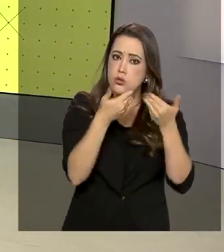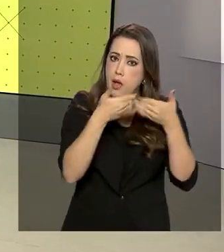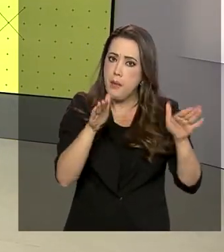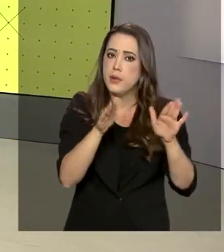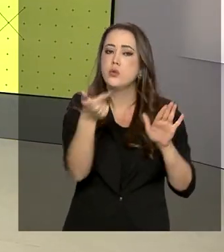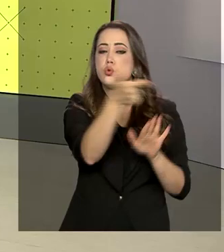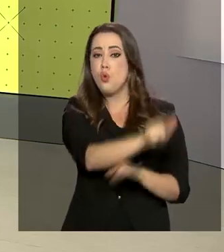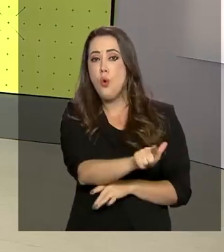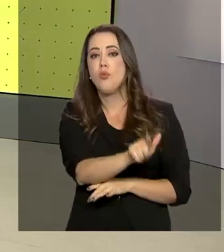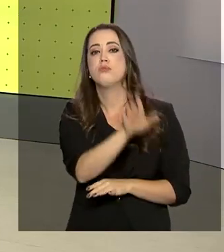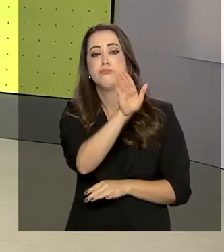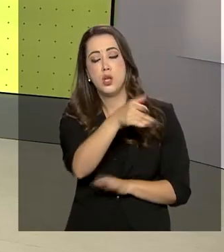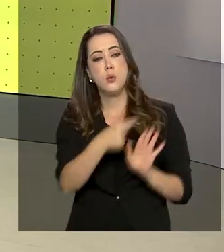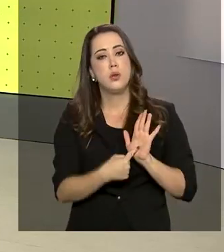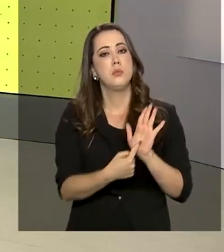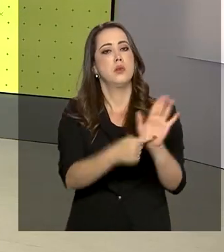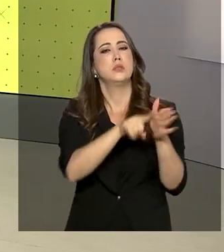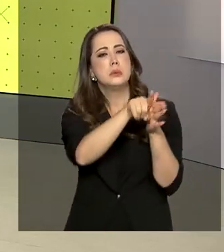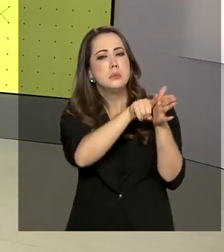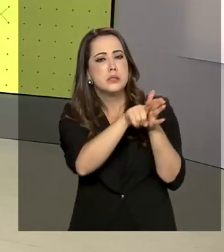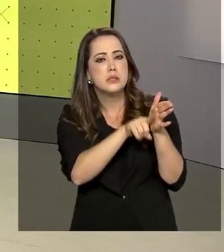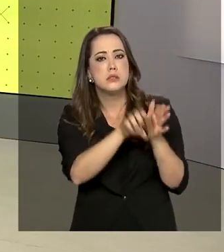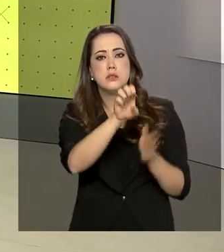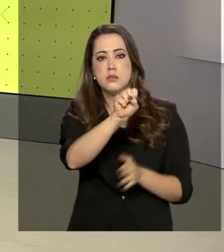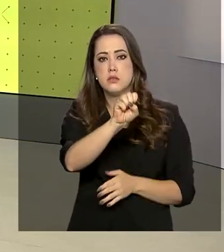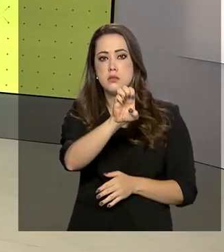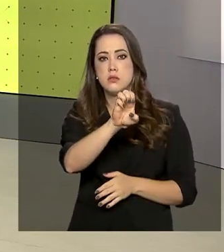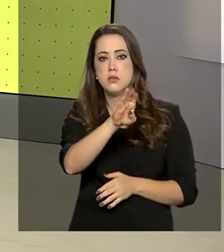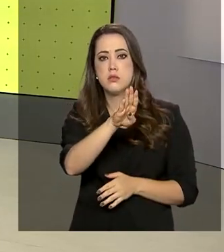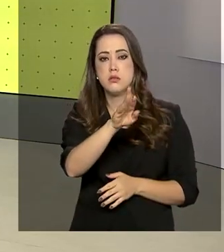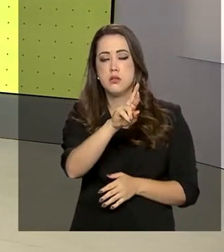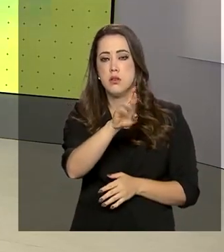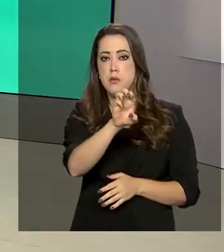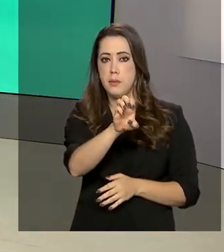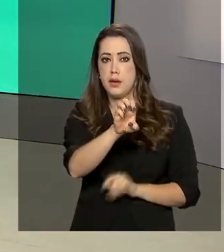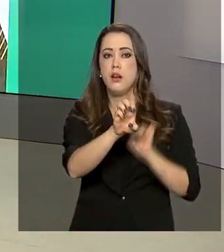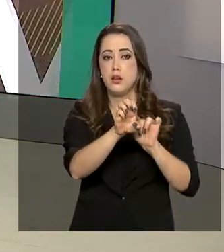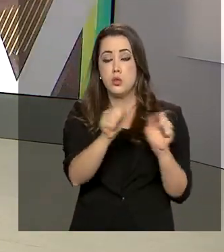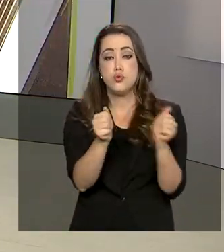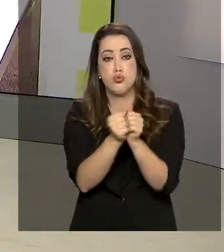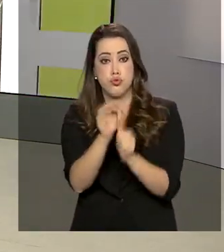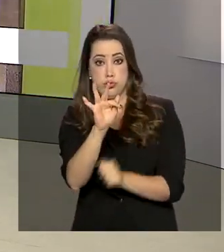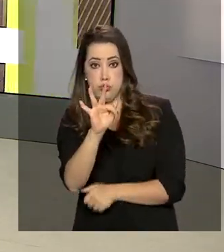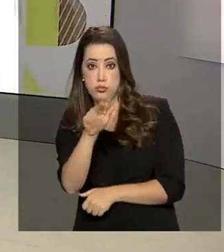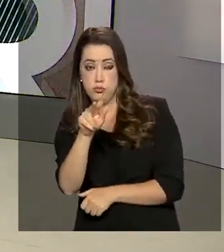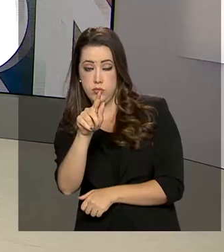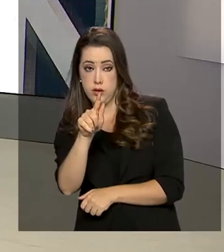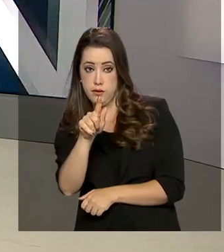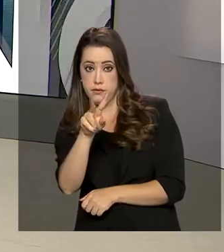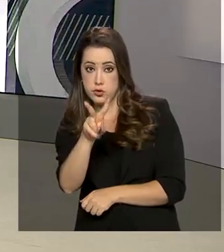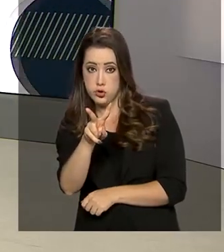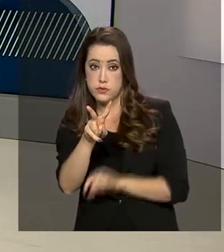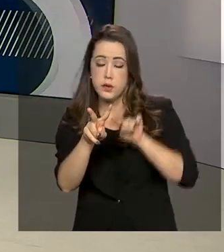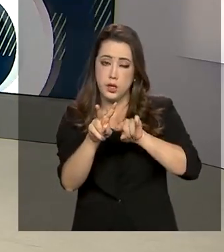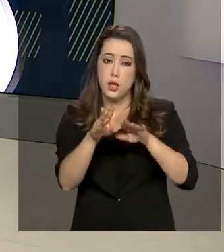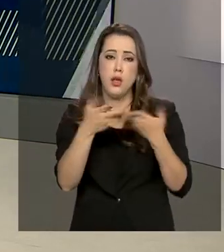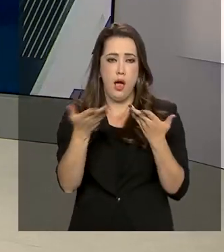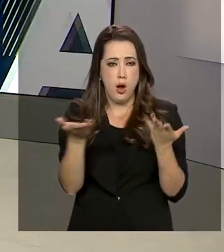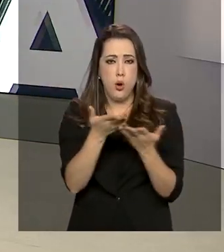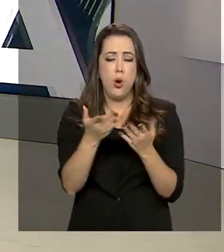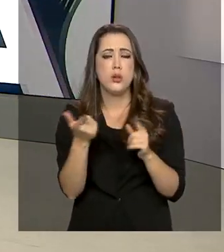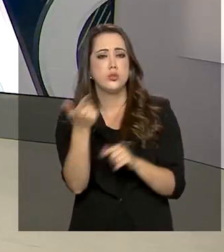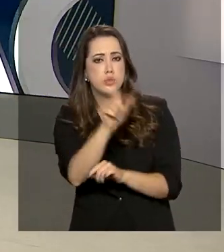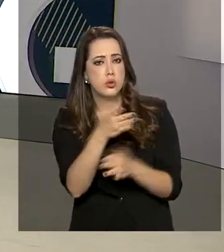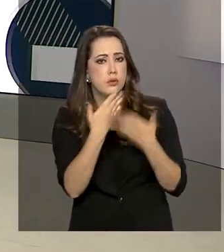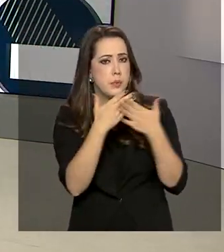É o que mostra a pesquisa realizada pelo SEBRAE e pela Fundação Getúlio Vargas. Com o movimento de reabertura dos estabelecimentos, as